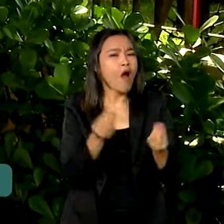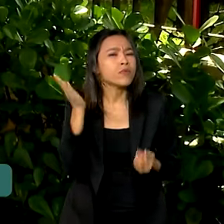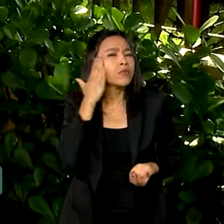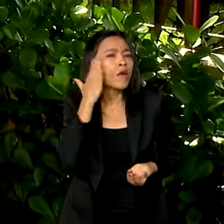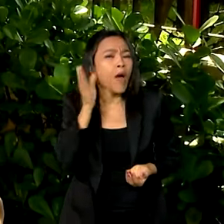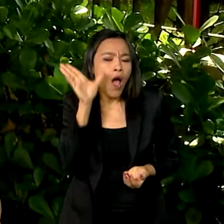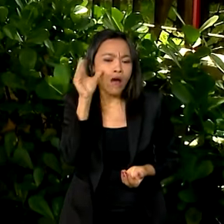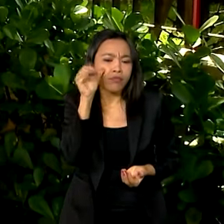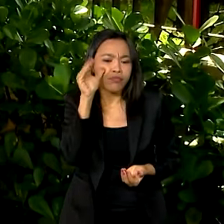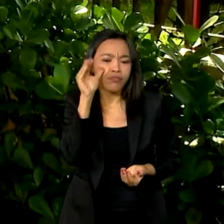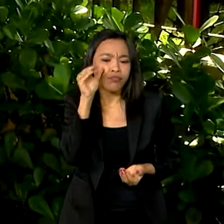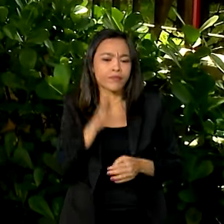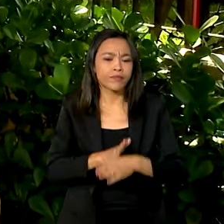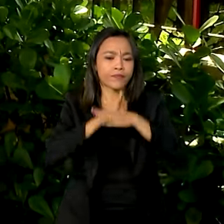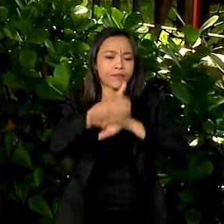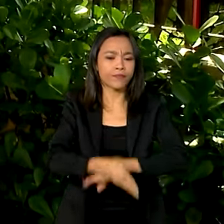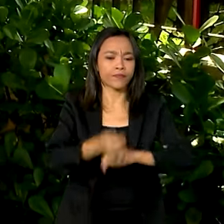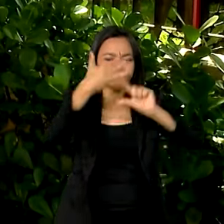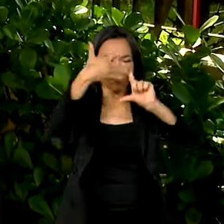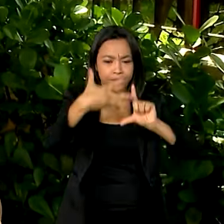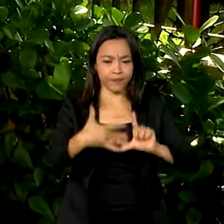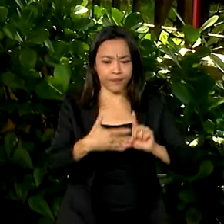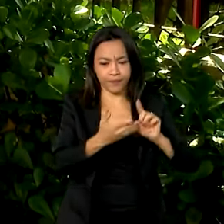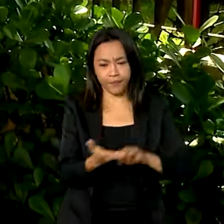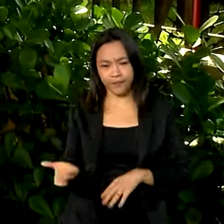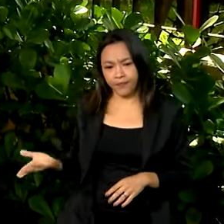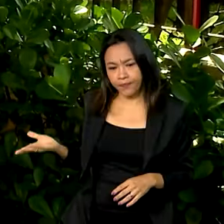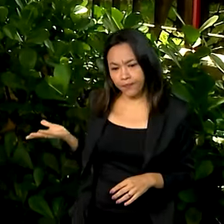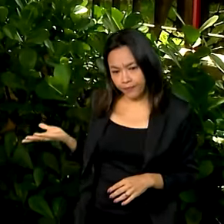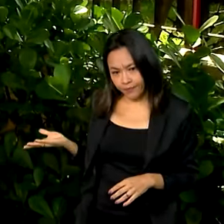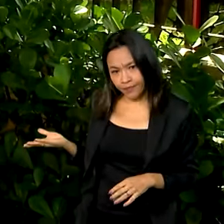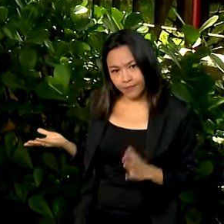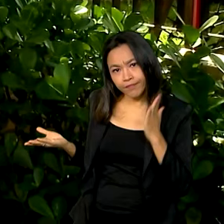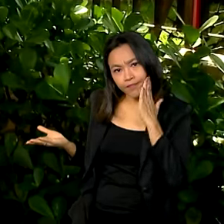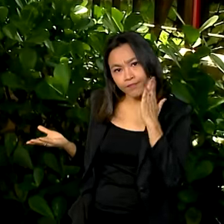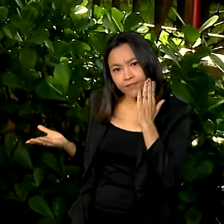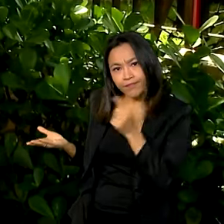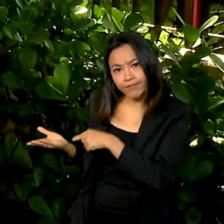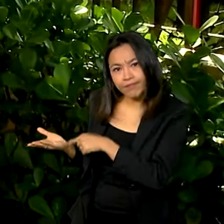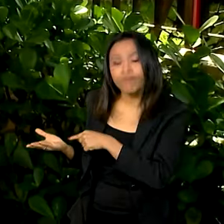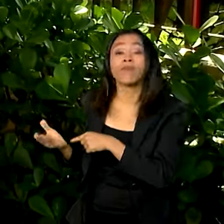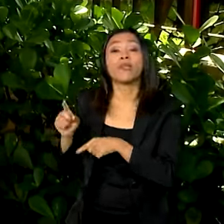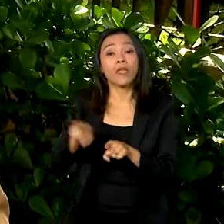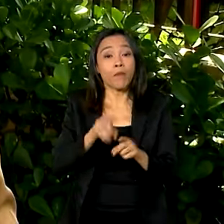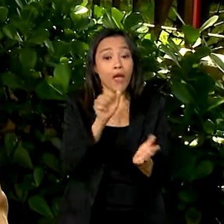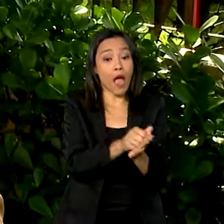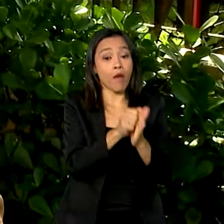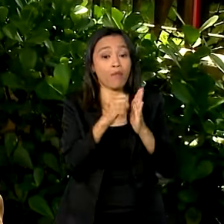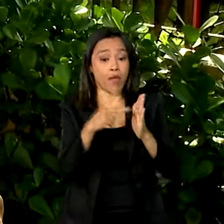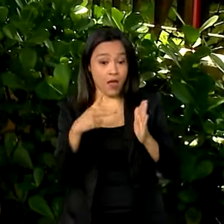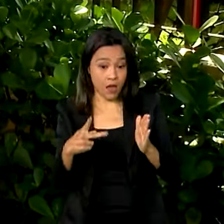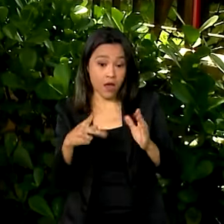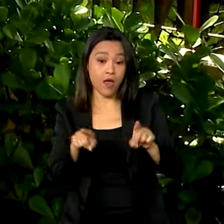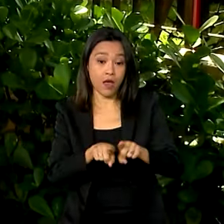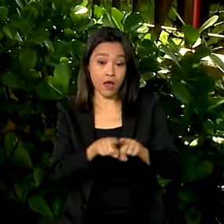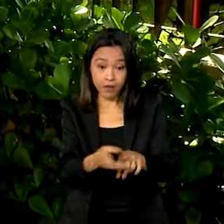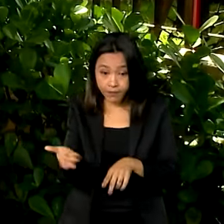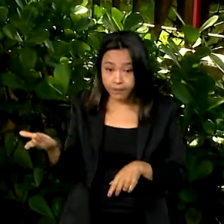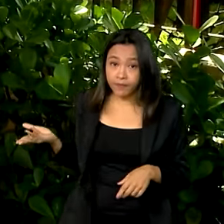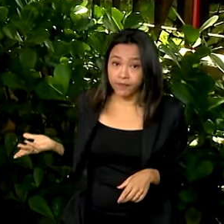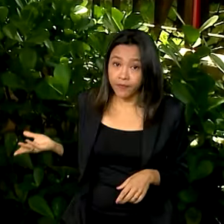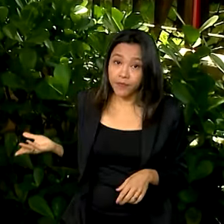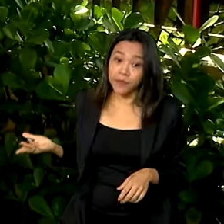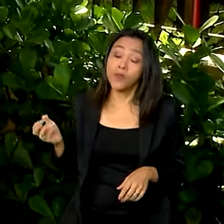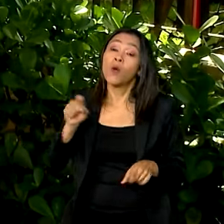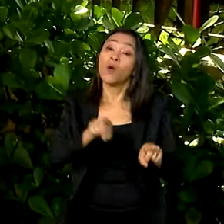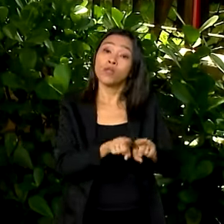site Meu INSS, no campo Extrato de Pagamento, pelo aplicativo Meu INSS ou ainda por